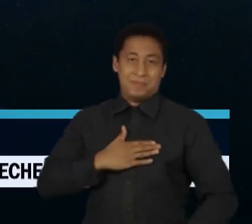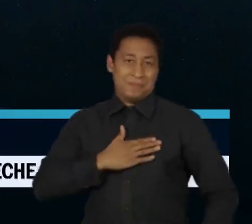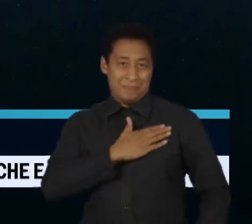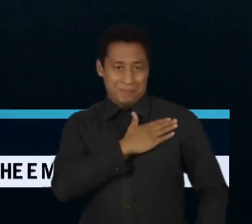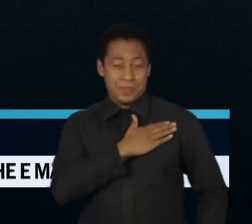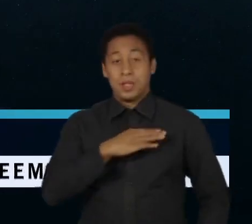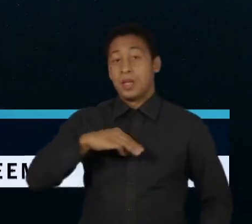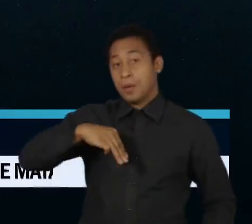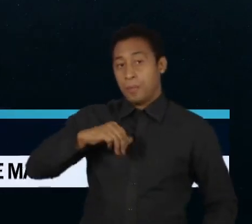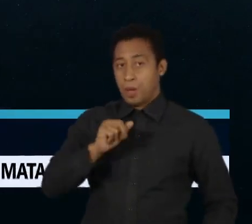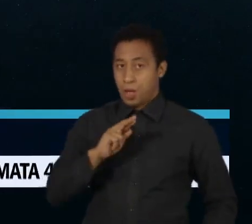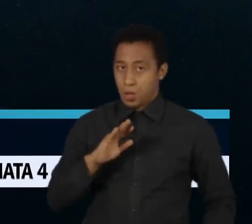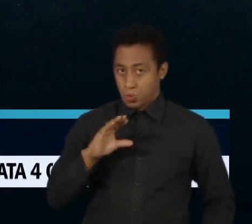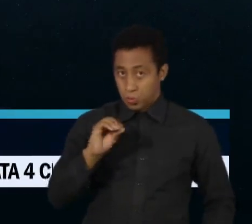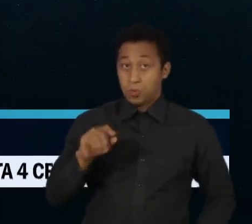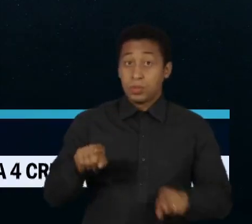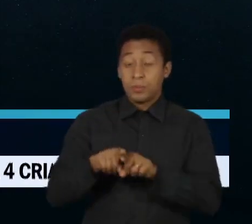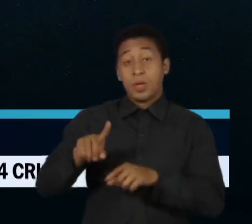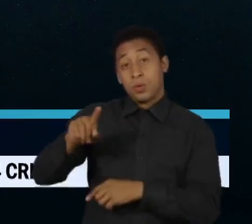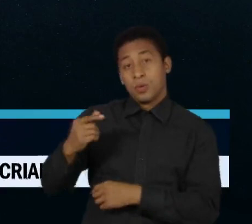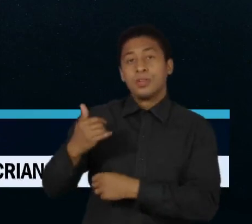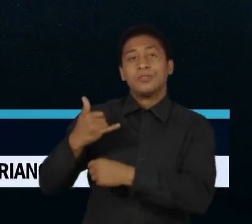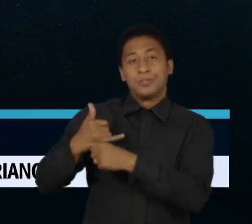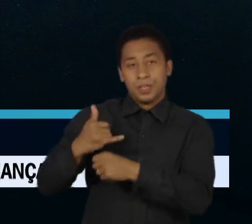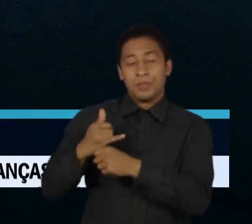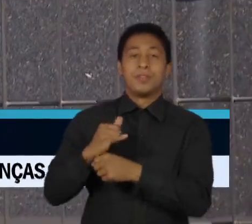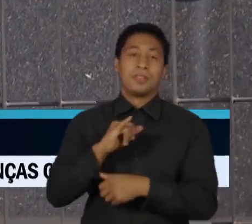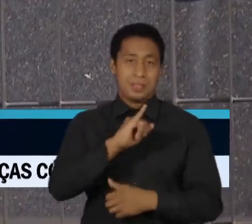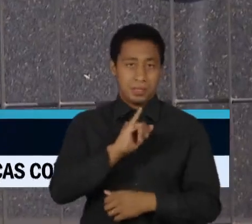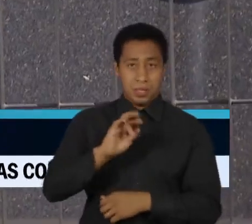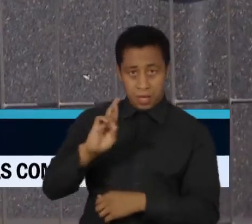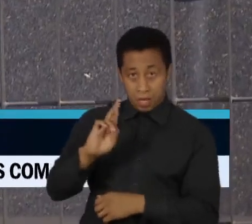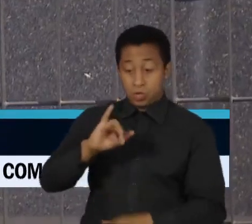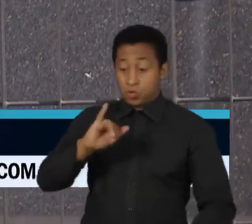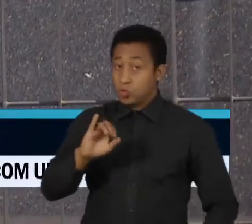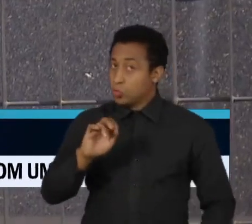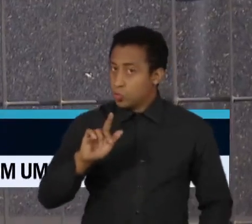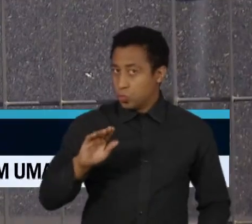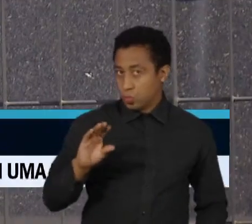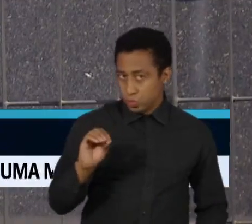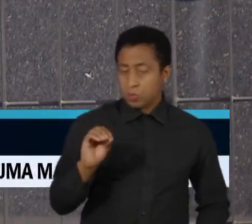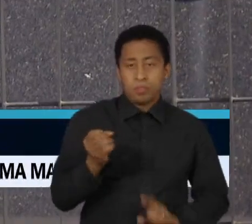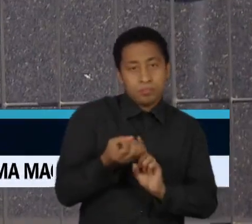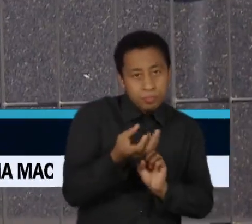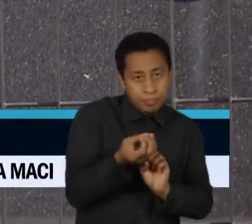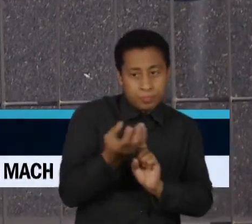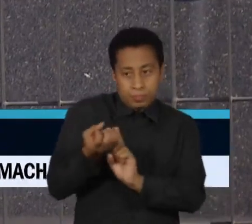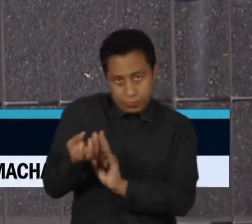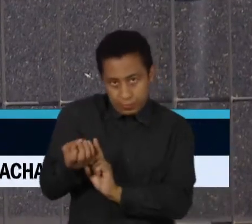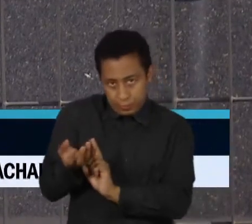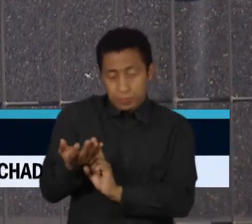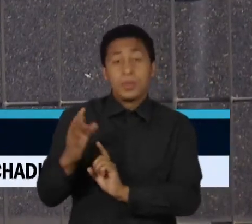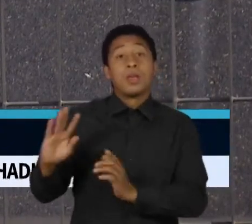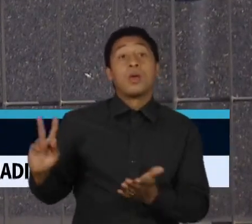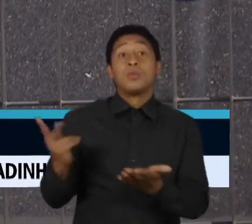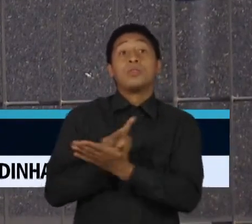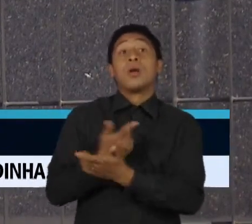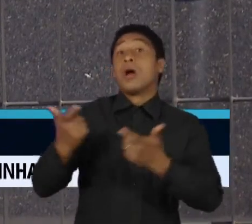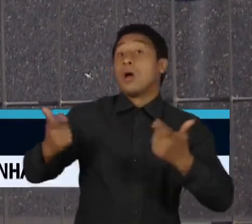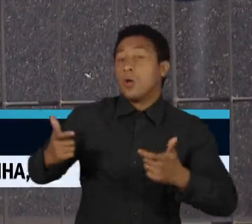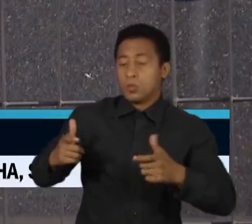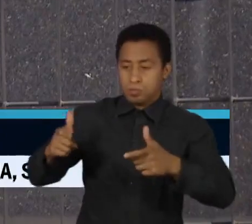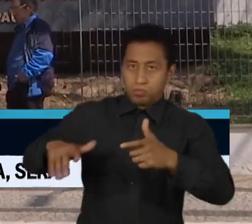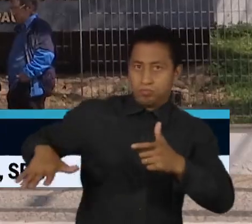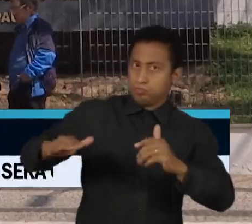Cid, e o ex-chefe da Receita Federal, Júlio César Vieira. Parte desses depoimentos aconteceu na superintendência da